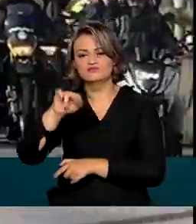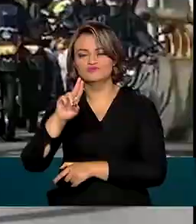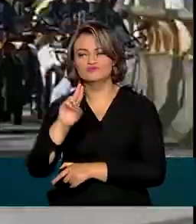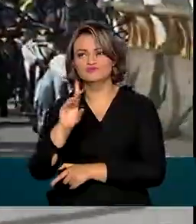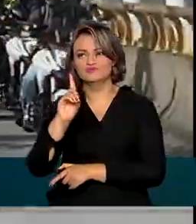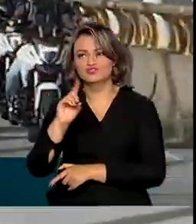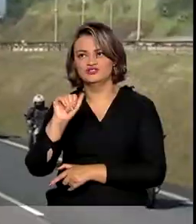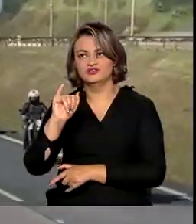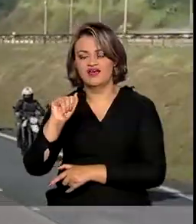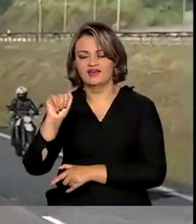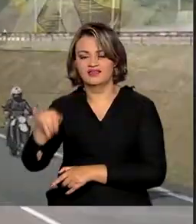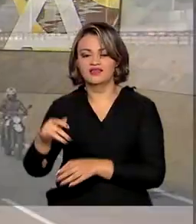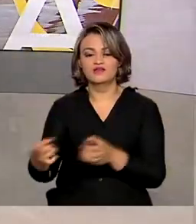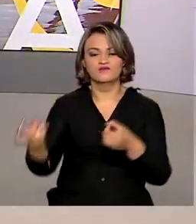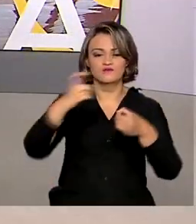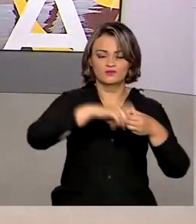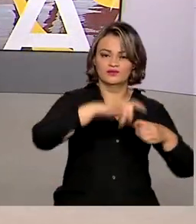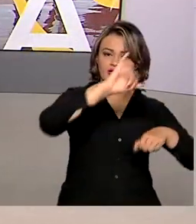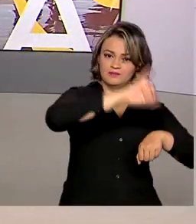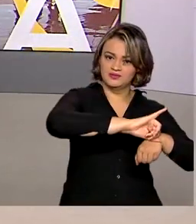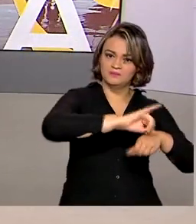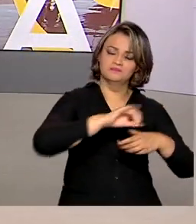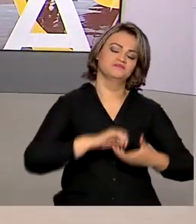e retornou à capital finalizando no Parque do Ibirapuera.